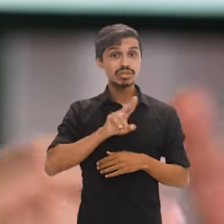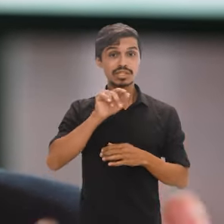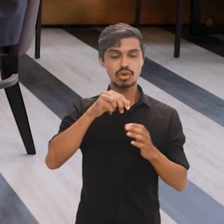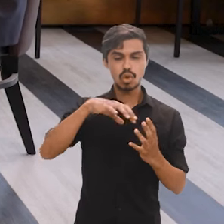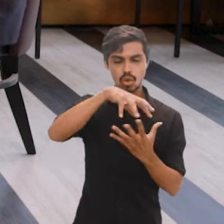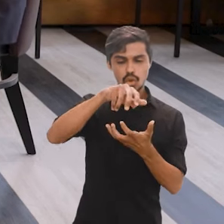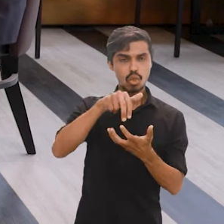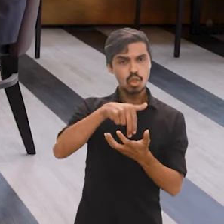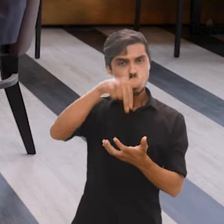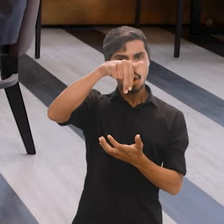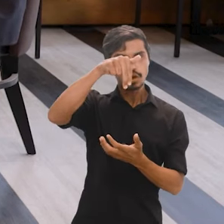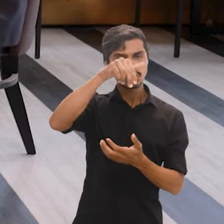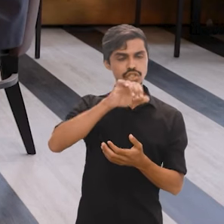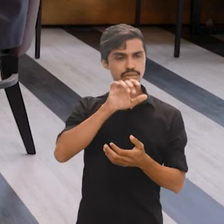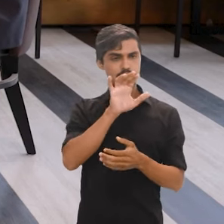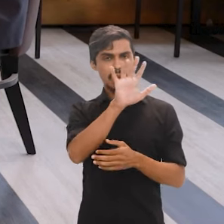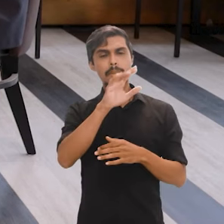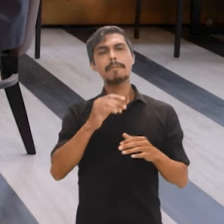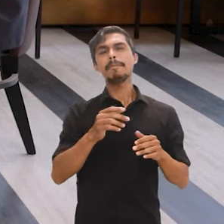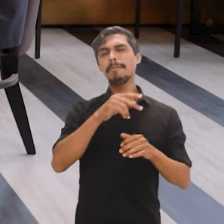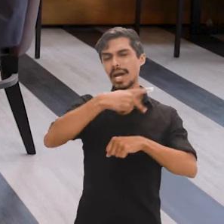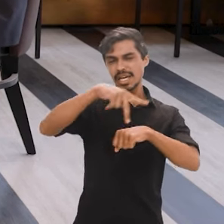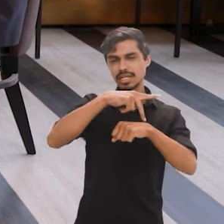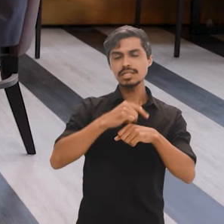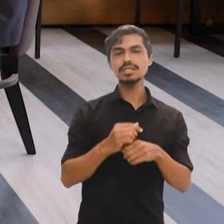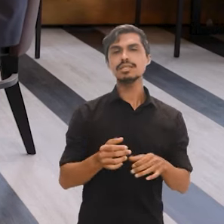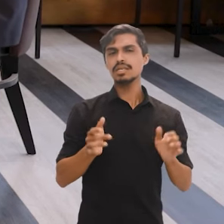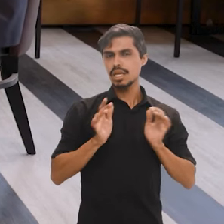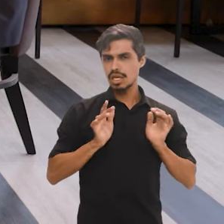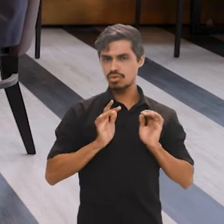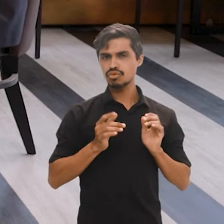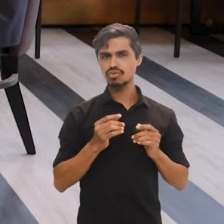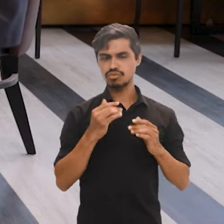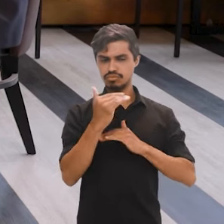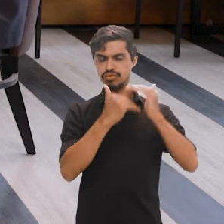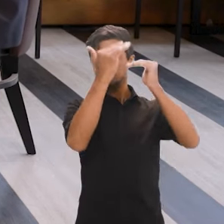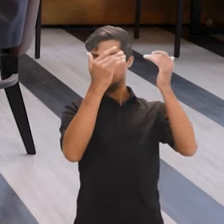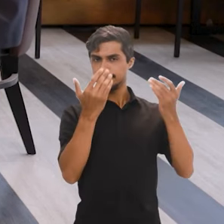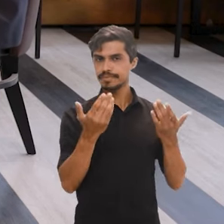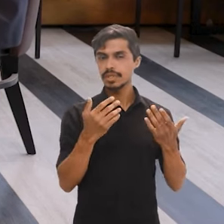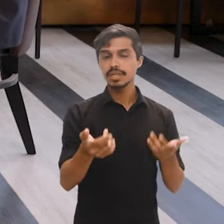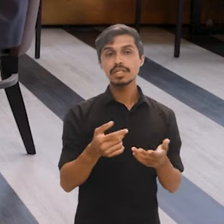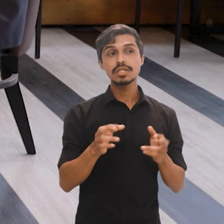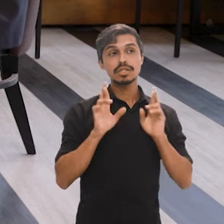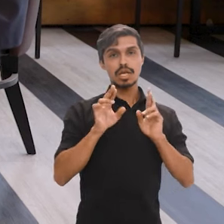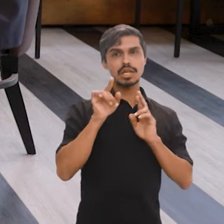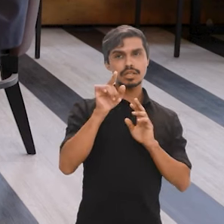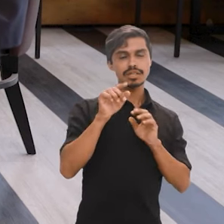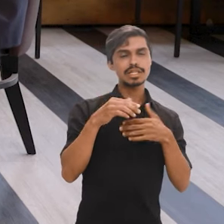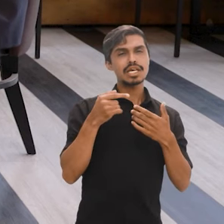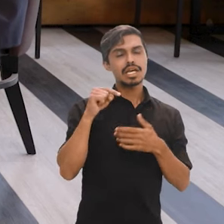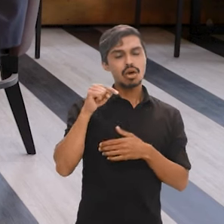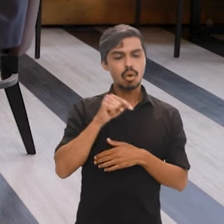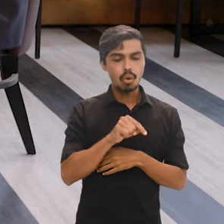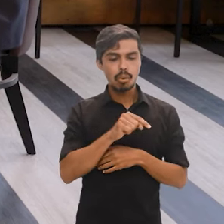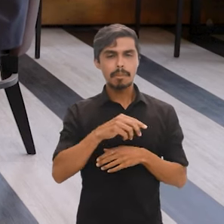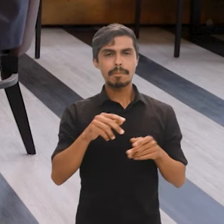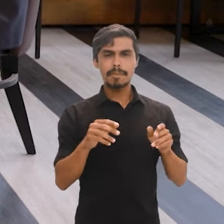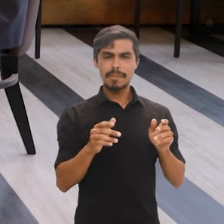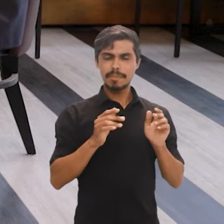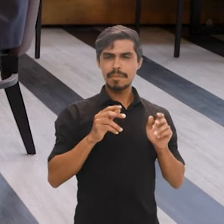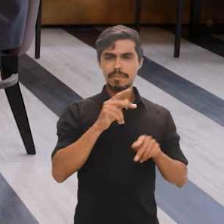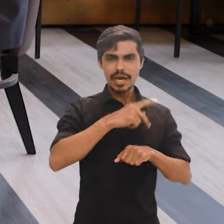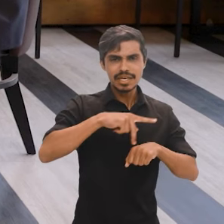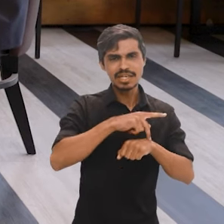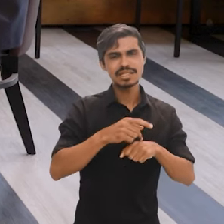norte global, a partir dos países chamados desenvolvidos, na expectativa de que os países não desenvolvidos, países